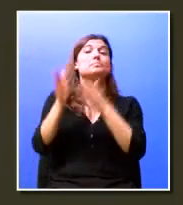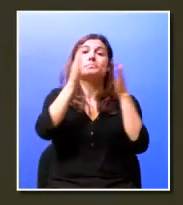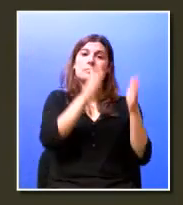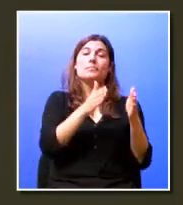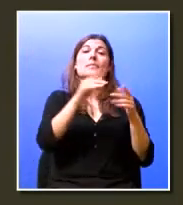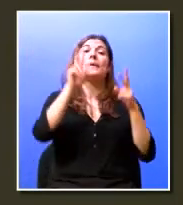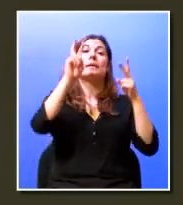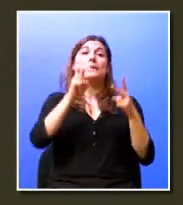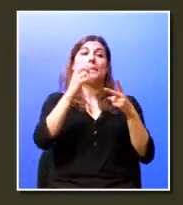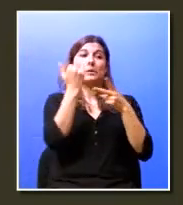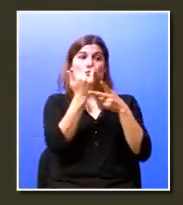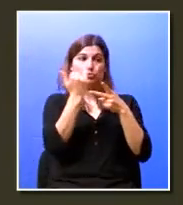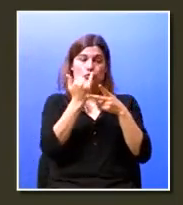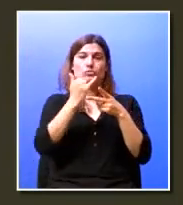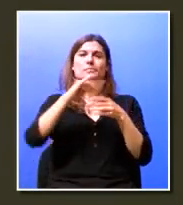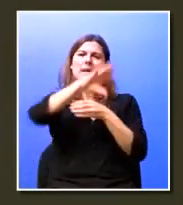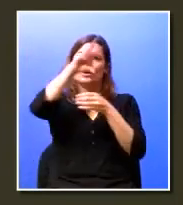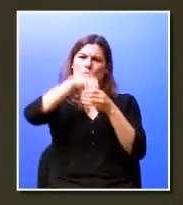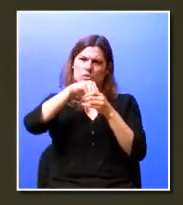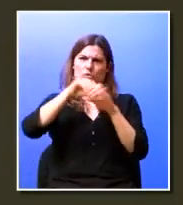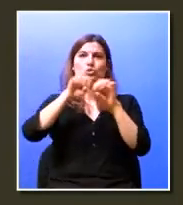painel 2, inclusão social,